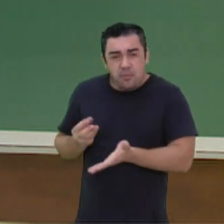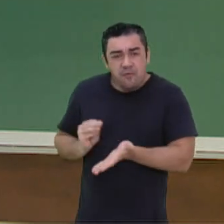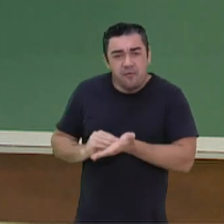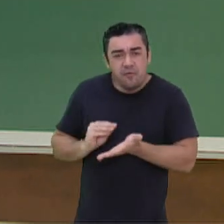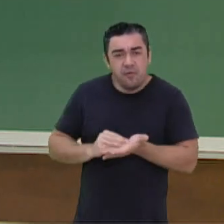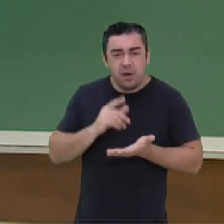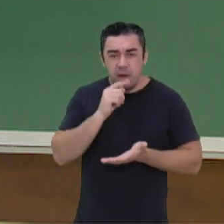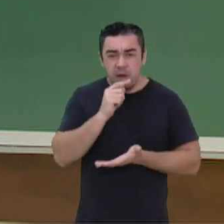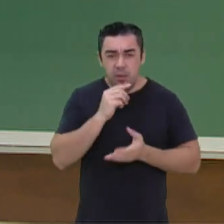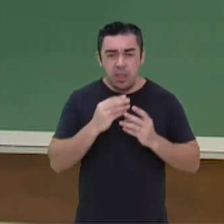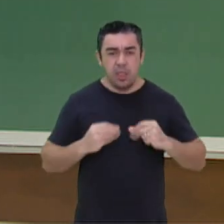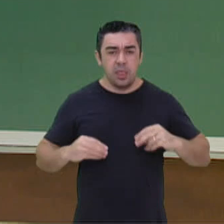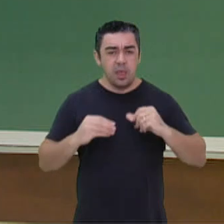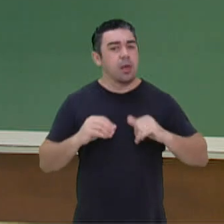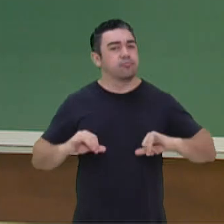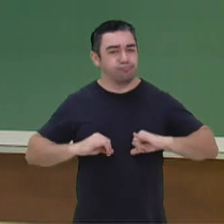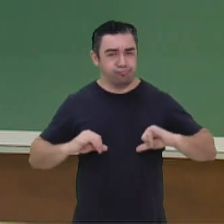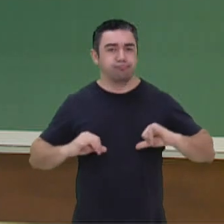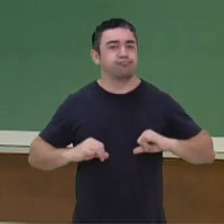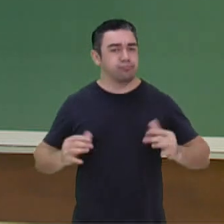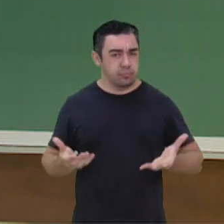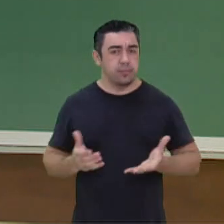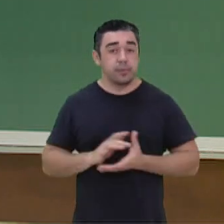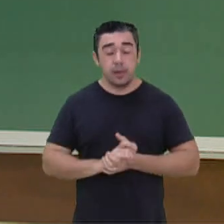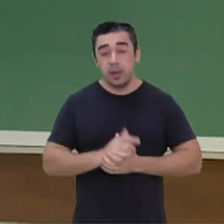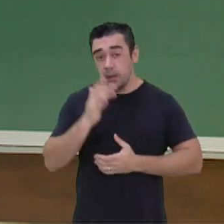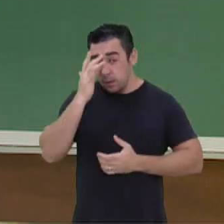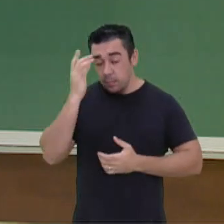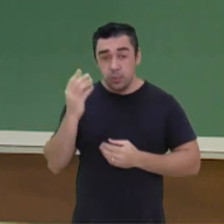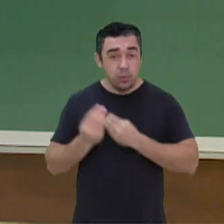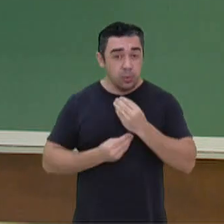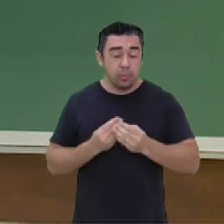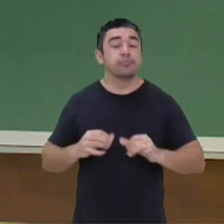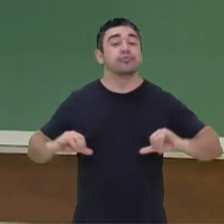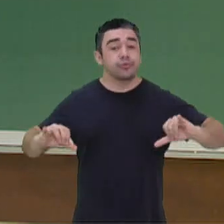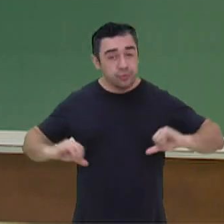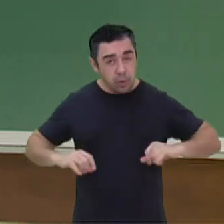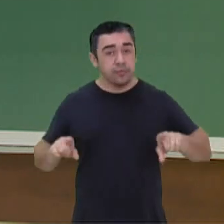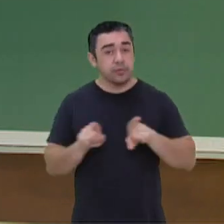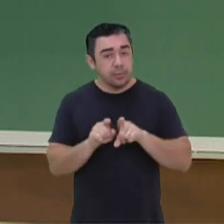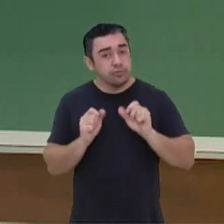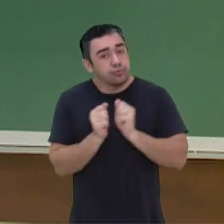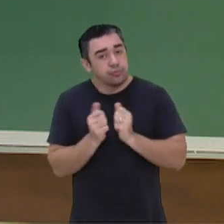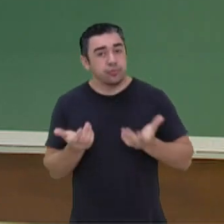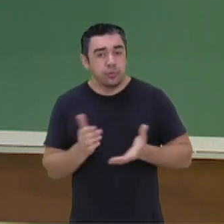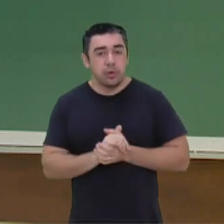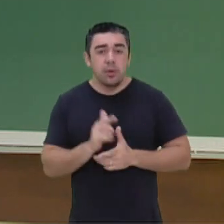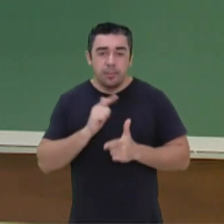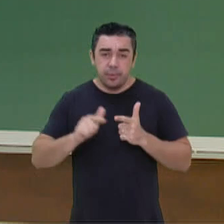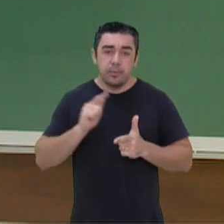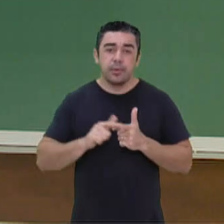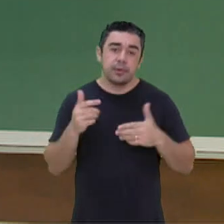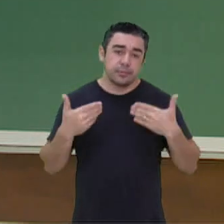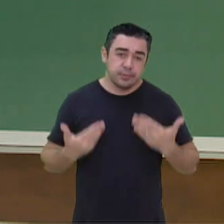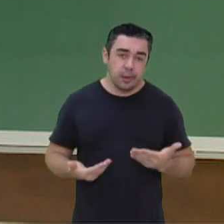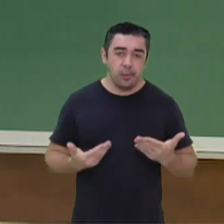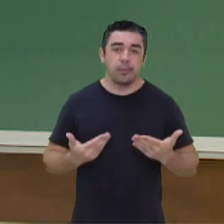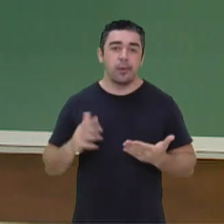o solo sofre. E as pessoas fazem o que? Sofrem juntos, né? E acabam, então,